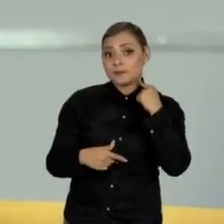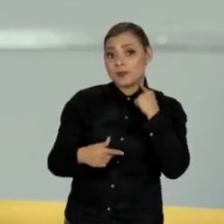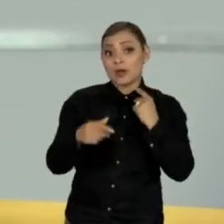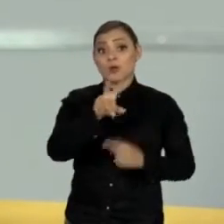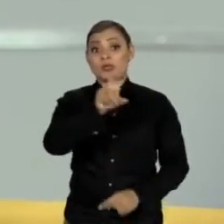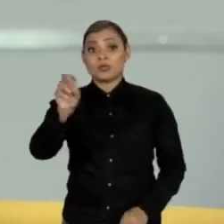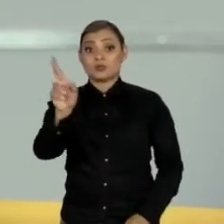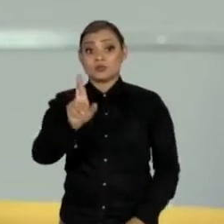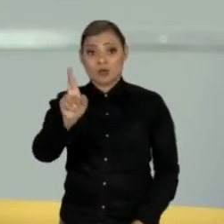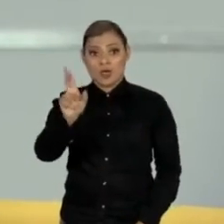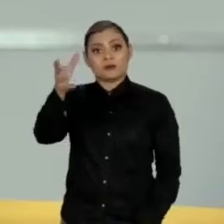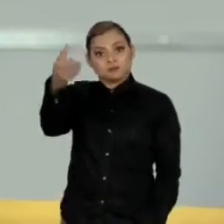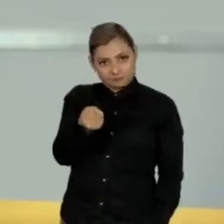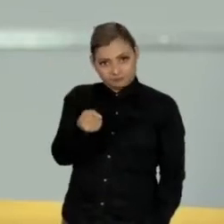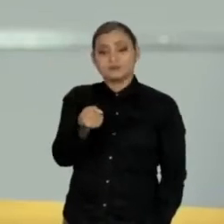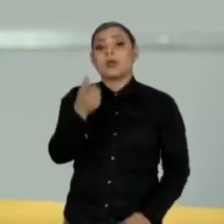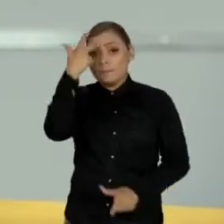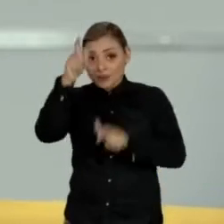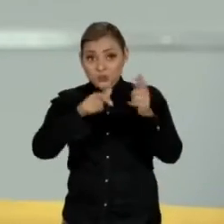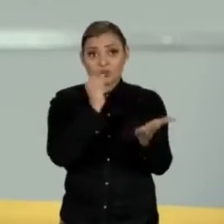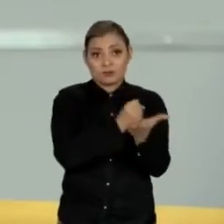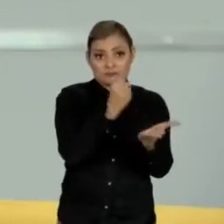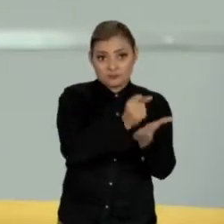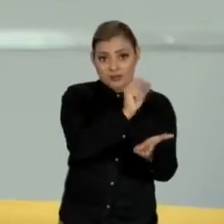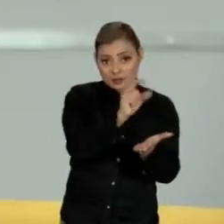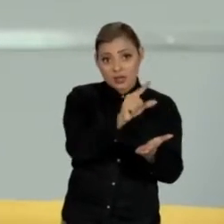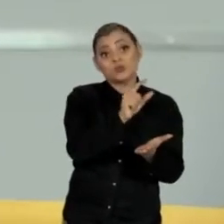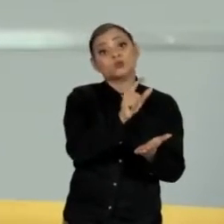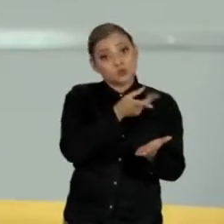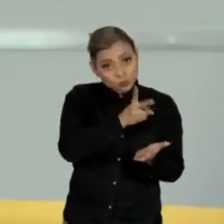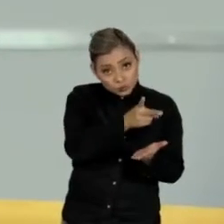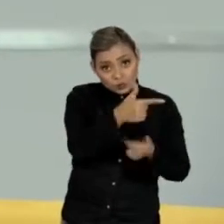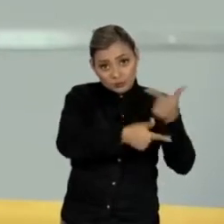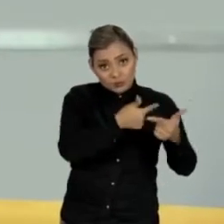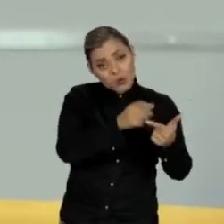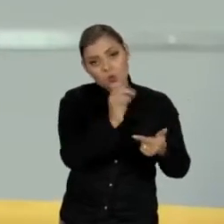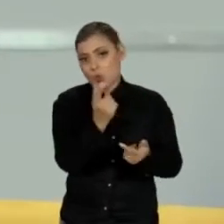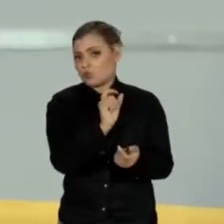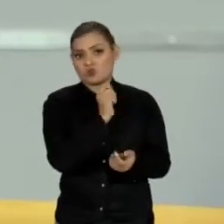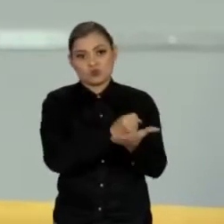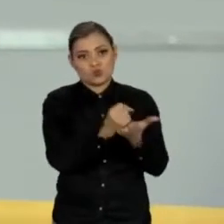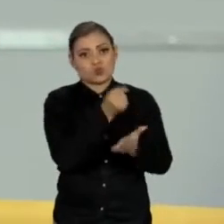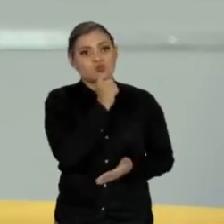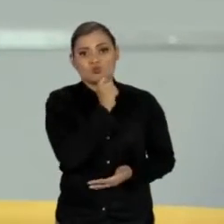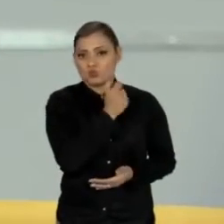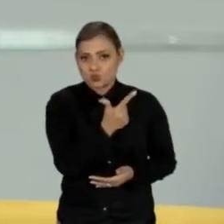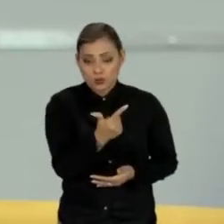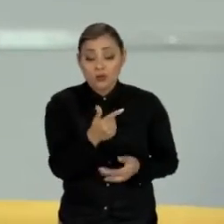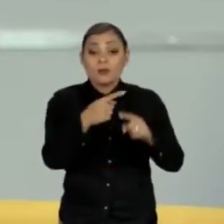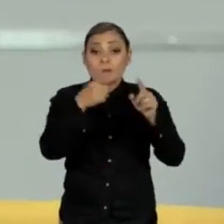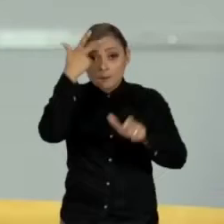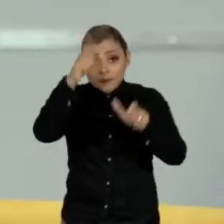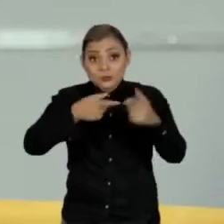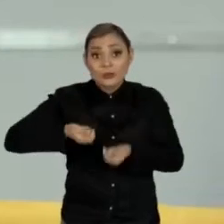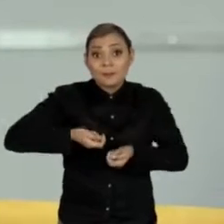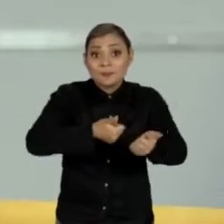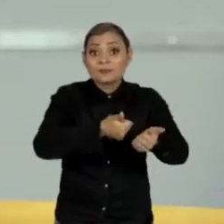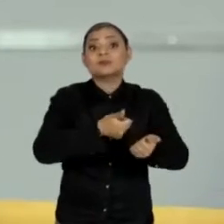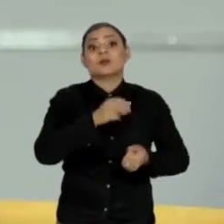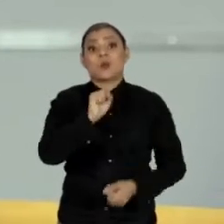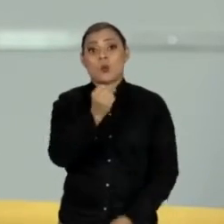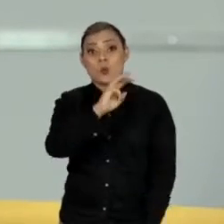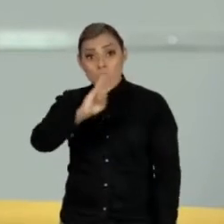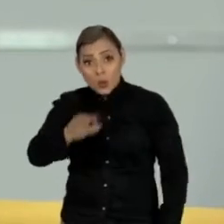R$,00 por conta ativa ou inativa. Segundo o governo, 8 milhões de brasileiros devem receber o benefício nessa